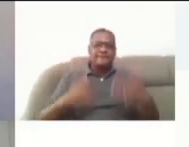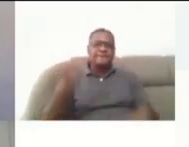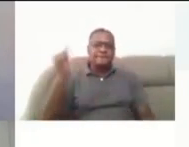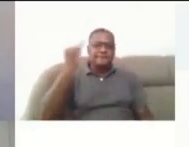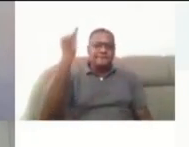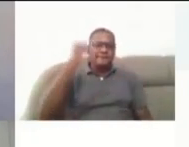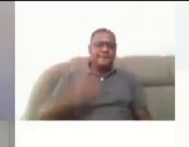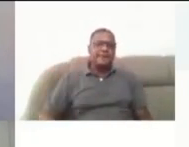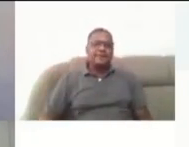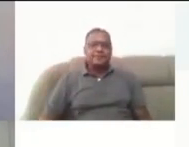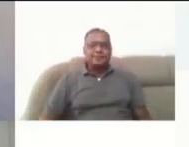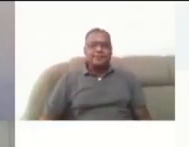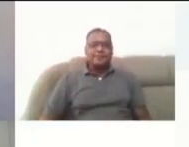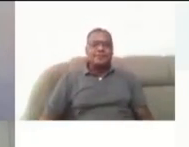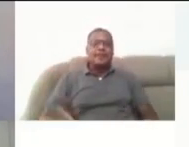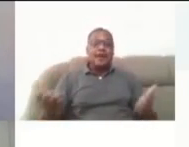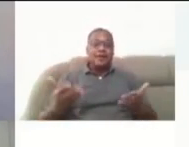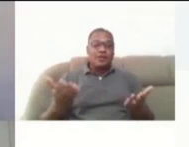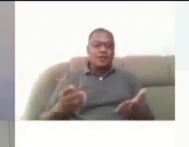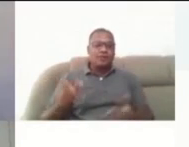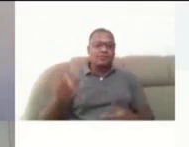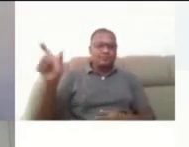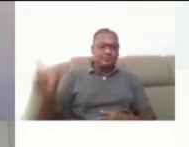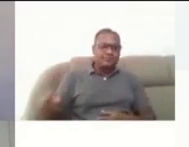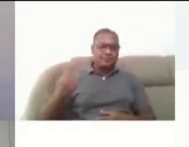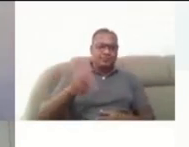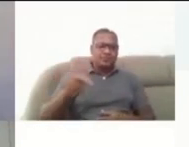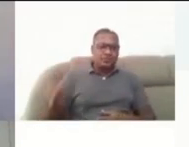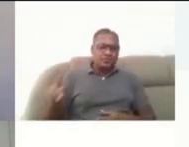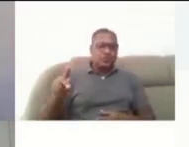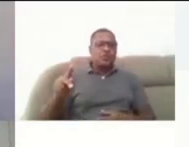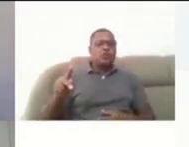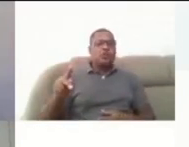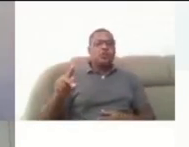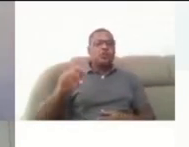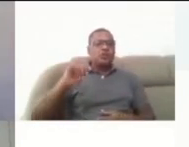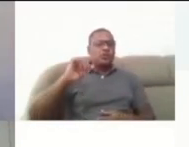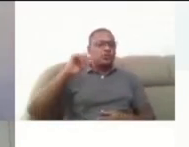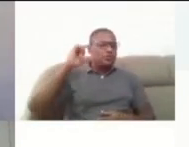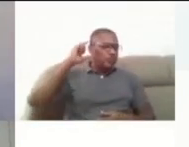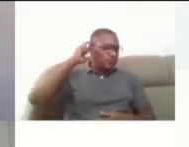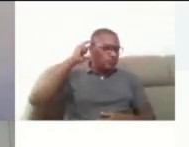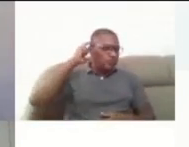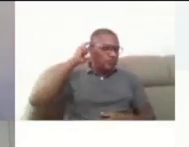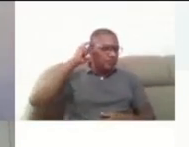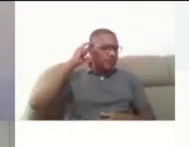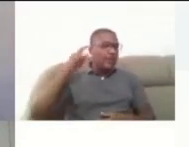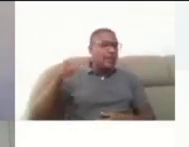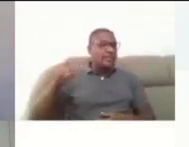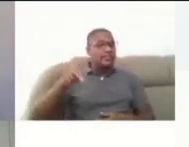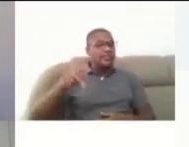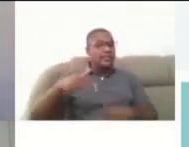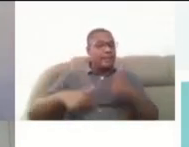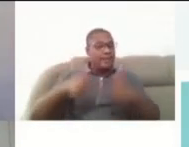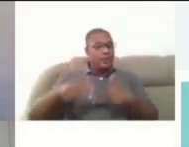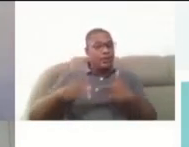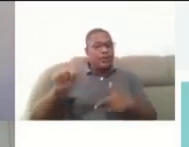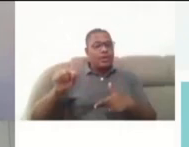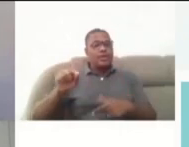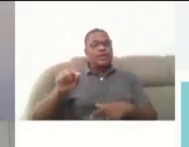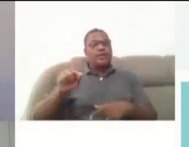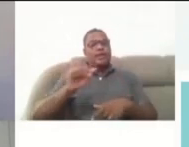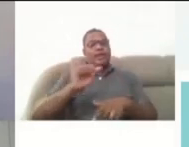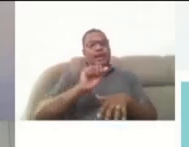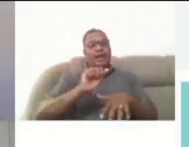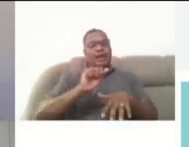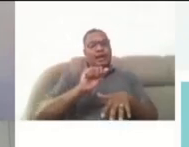Vamos agora ouvir o nosso colega do NAP, o professor José Gonçalo Casumbá, que atua no AI e na UFBA e tem muita experiência prática